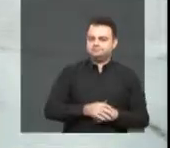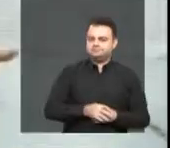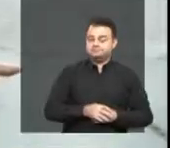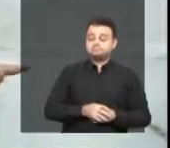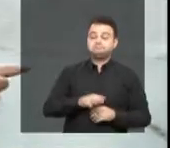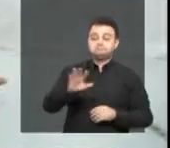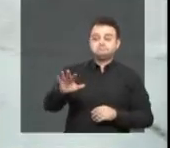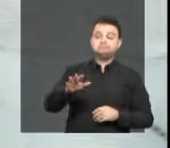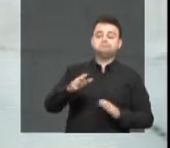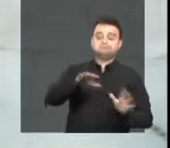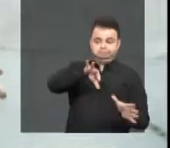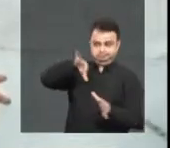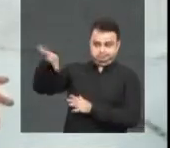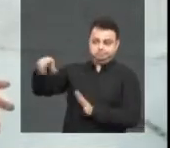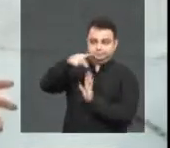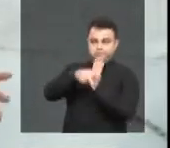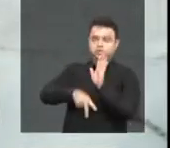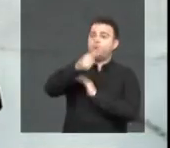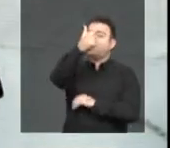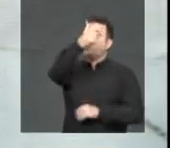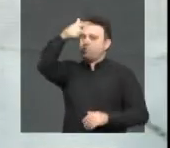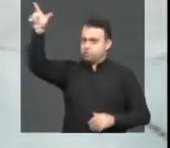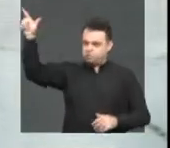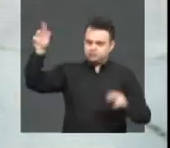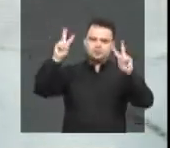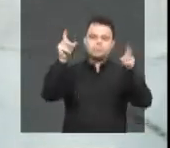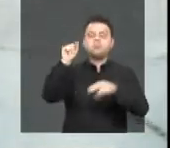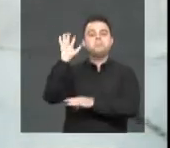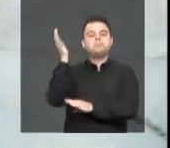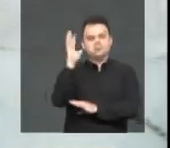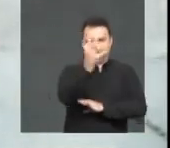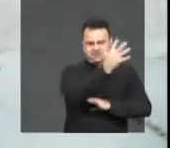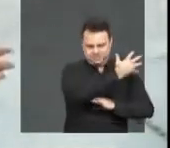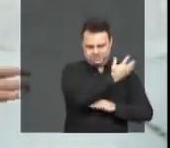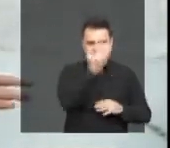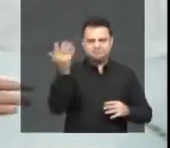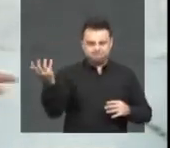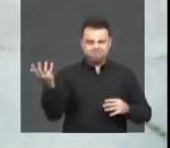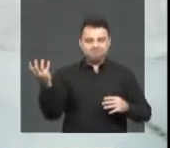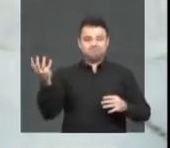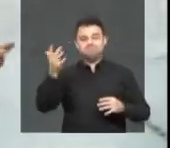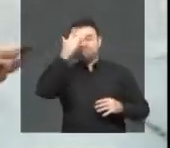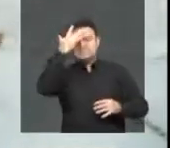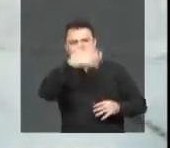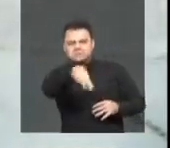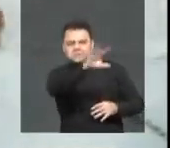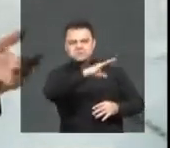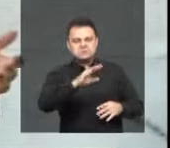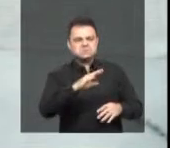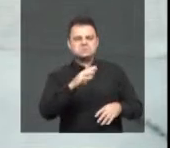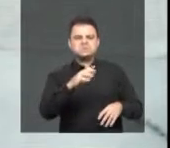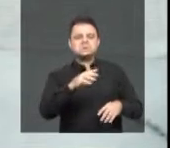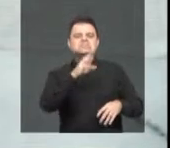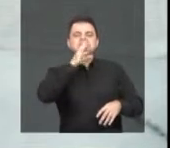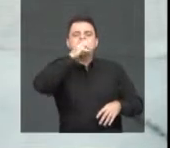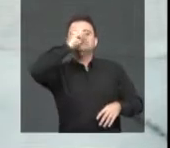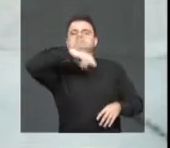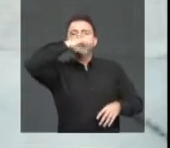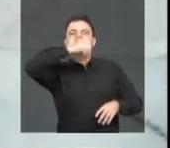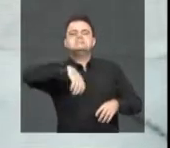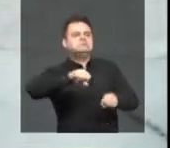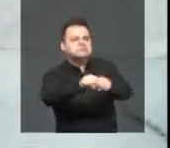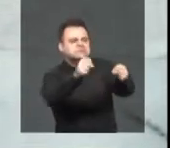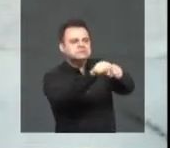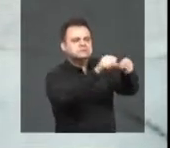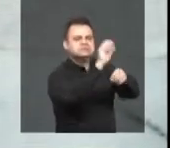Uma outra proposta que está em trâmite aqui na casa trata sobre o meio ambiente, especialmente para aquelas pessoas que causam danos ao meio